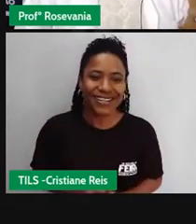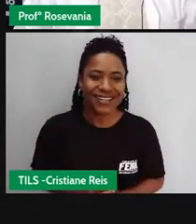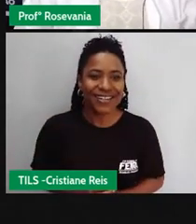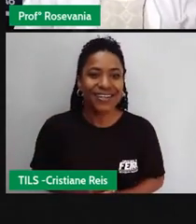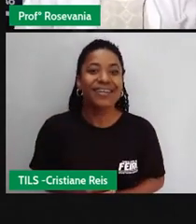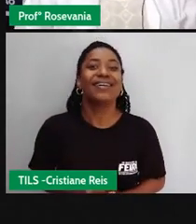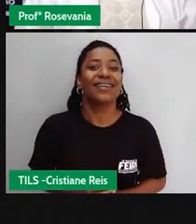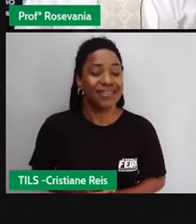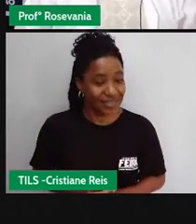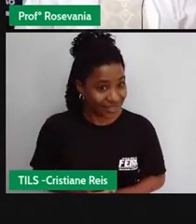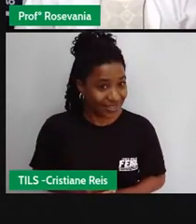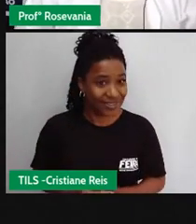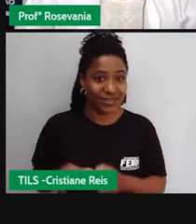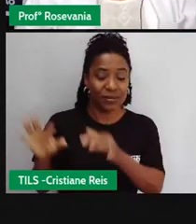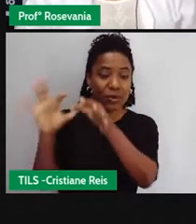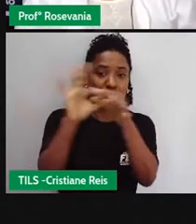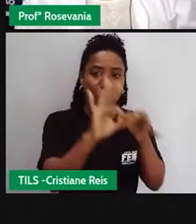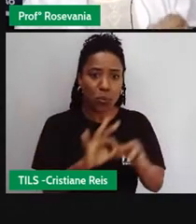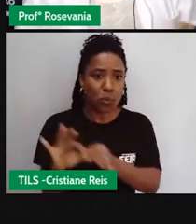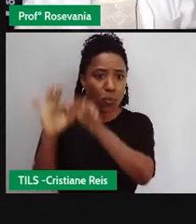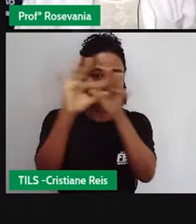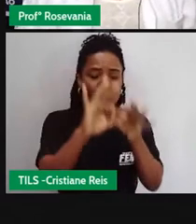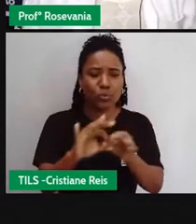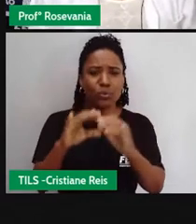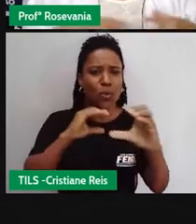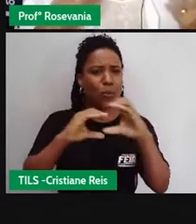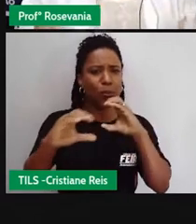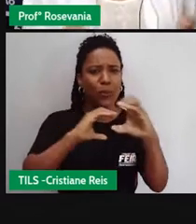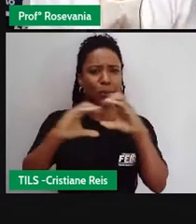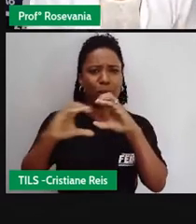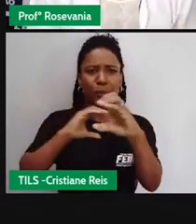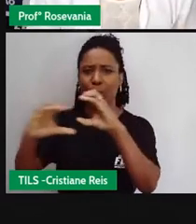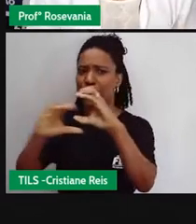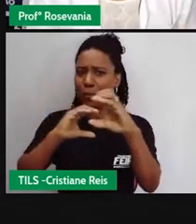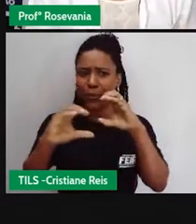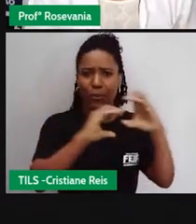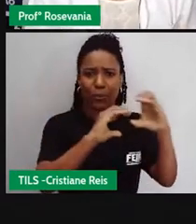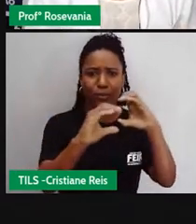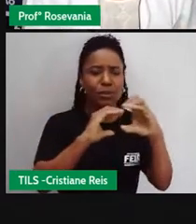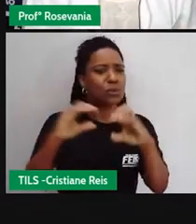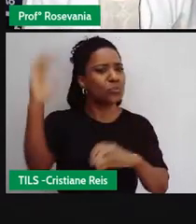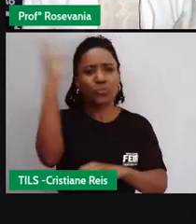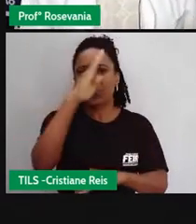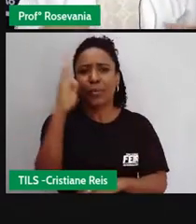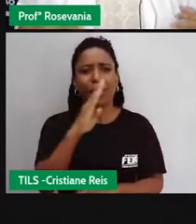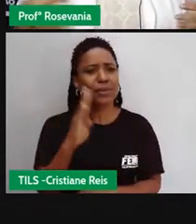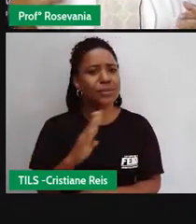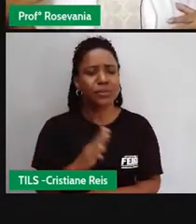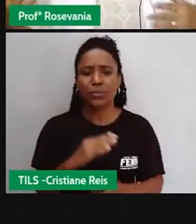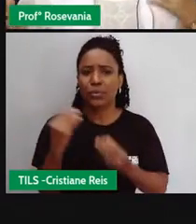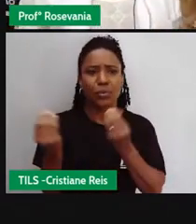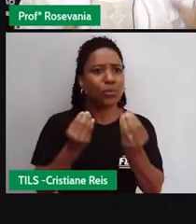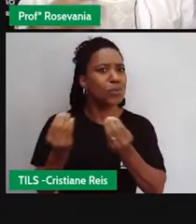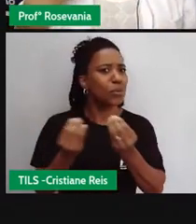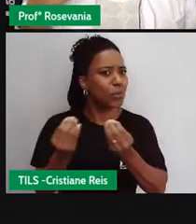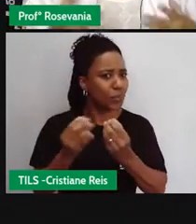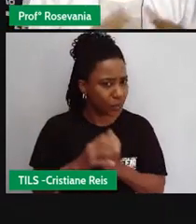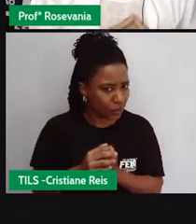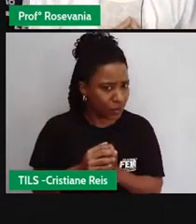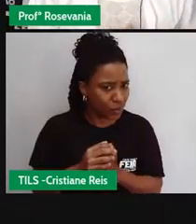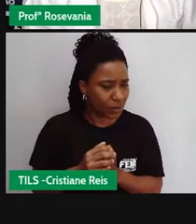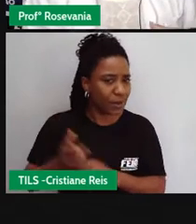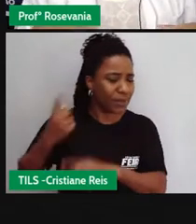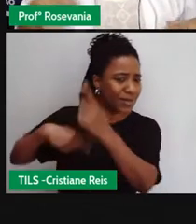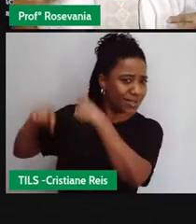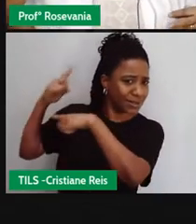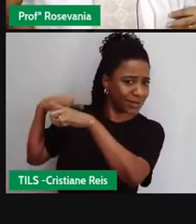hoje, são redes de comunicação no Brasil. Como é que essas redes de comunicação no Brasil, será que a gente começou hoje, não